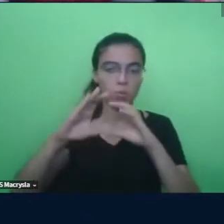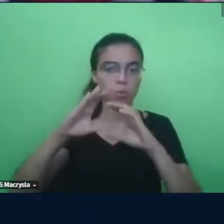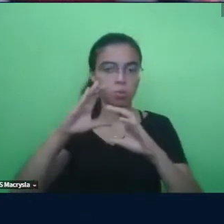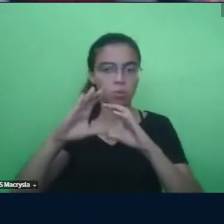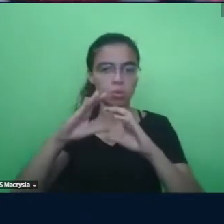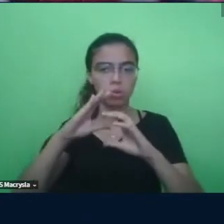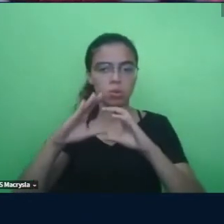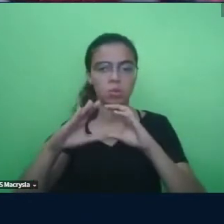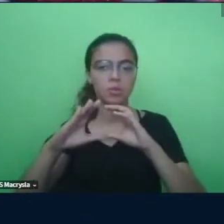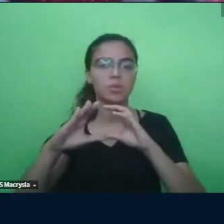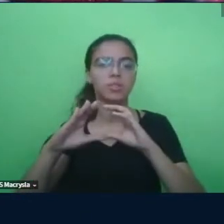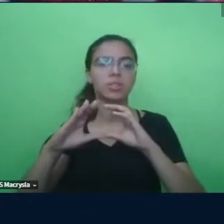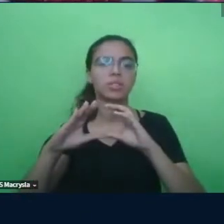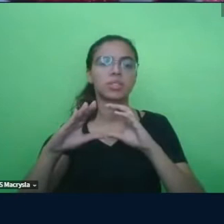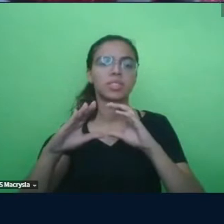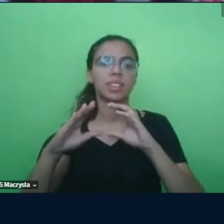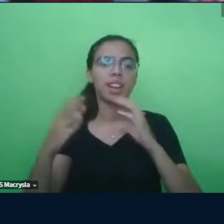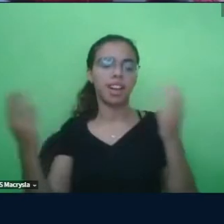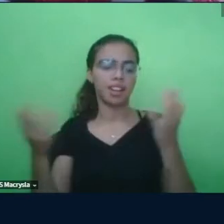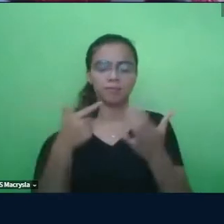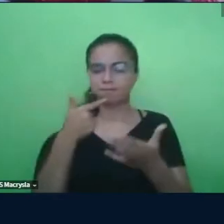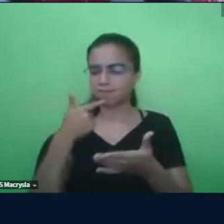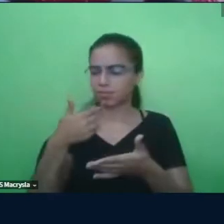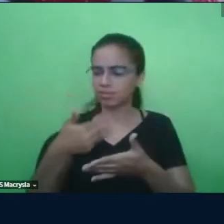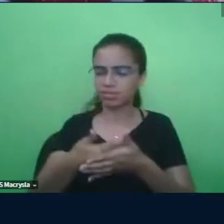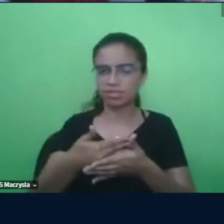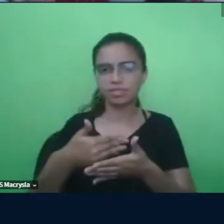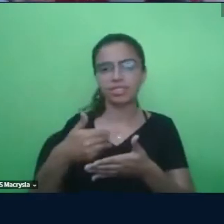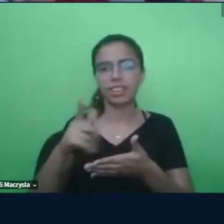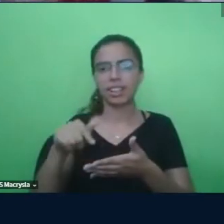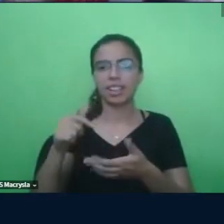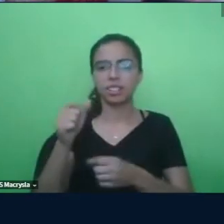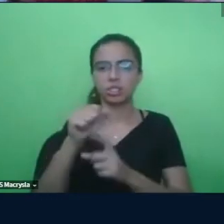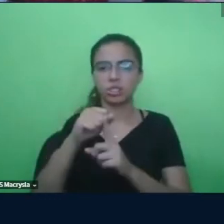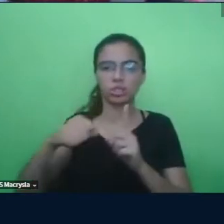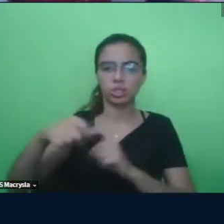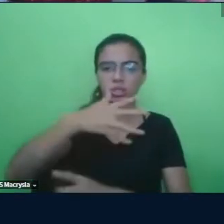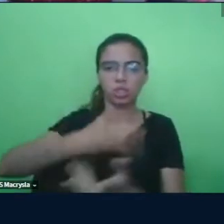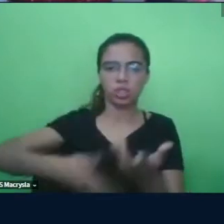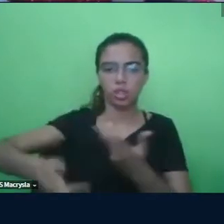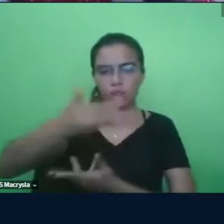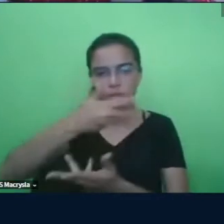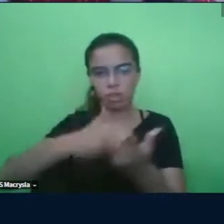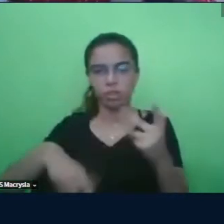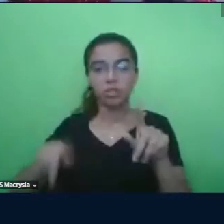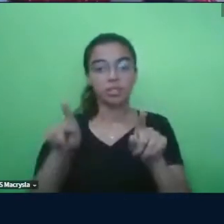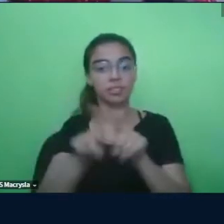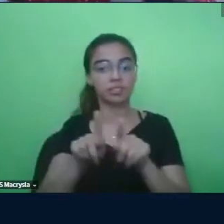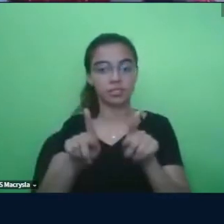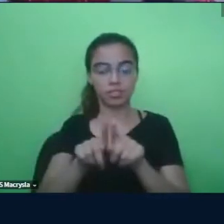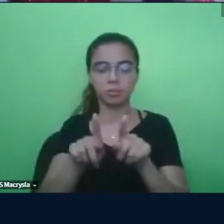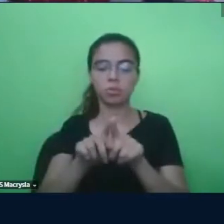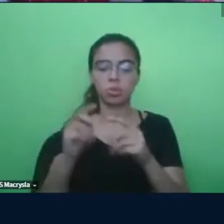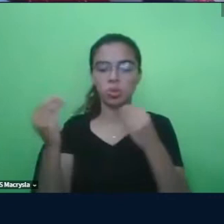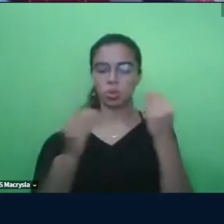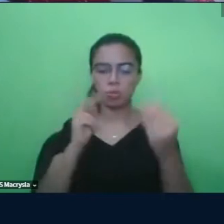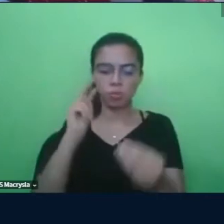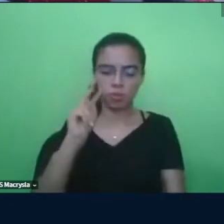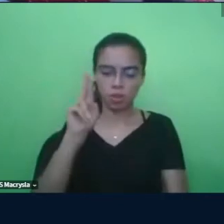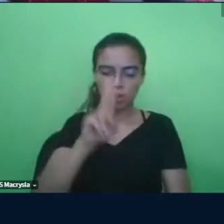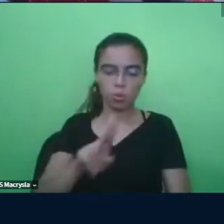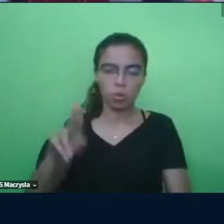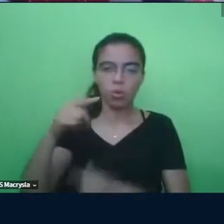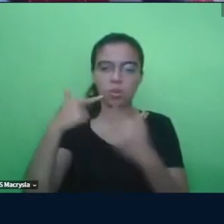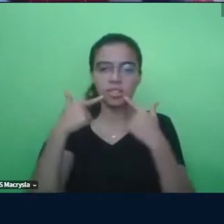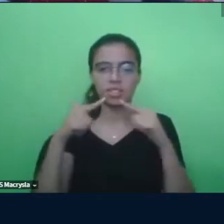mais recentemente, sócio-interacionista, né? O olhar ao uso da língua, muito